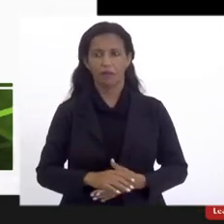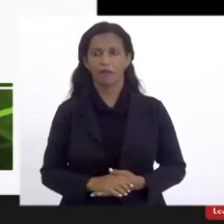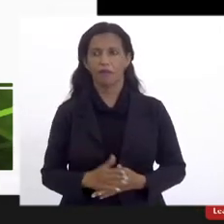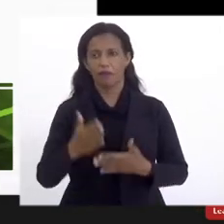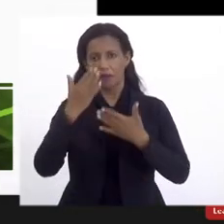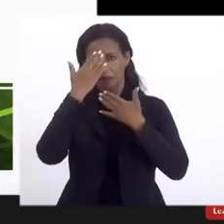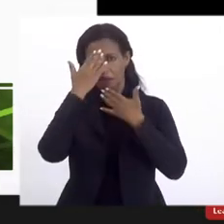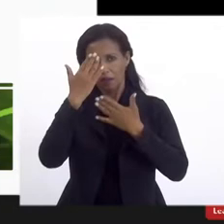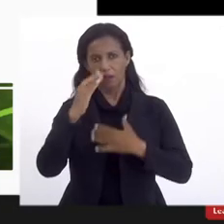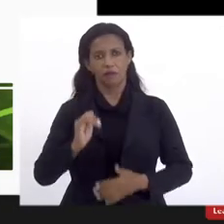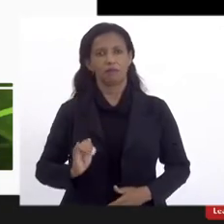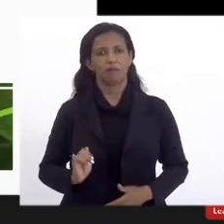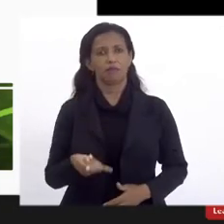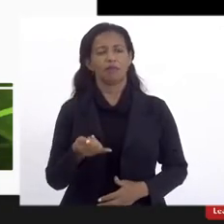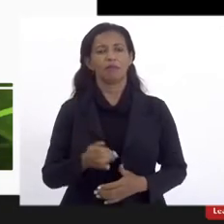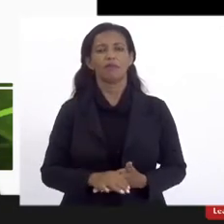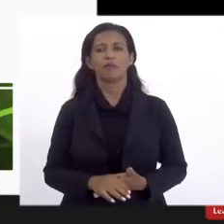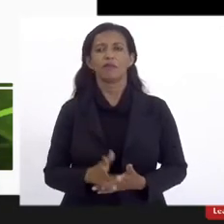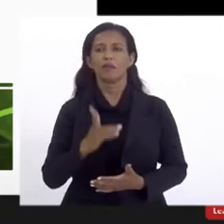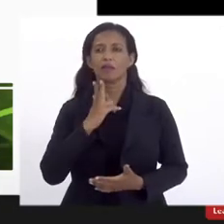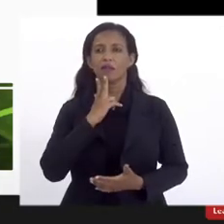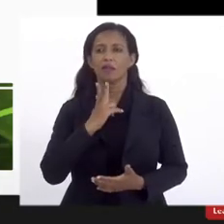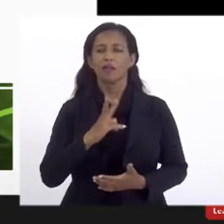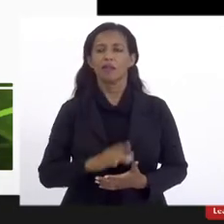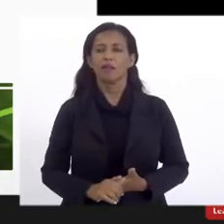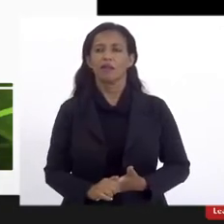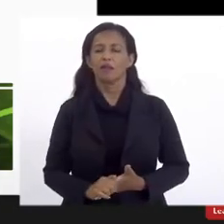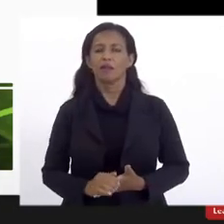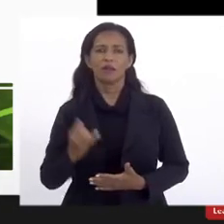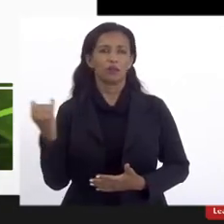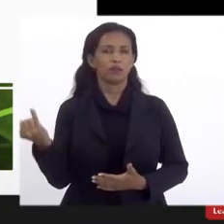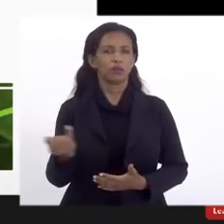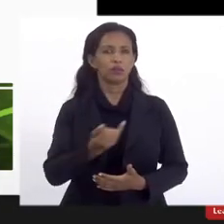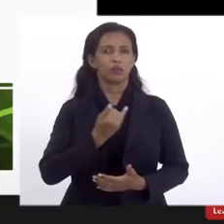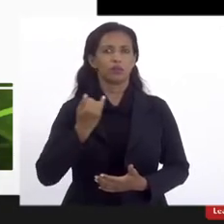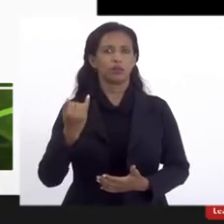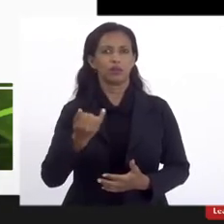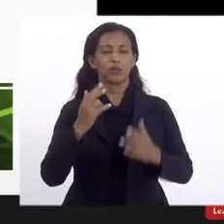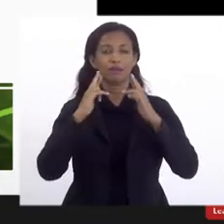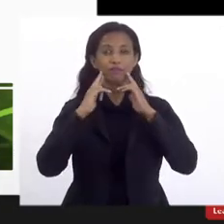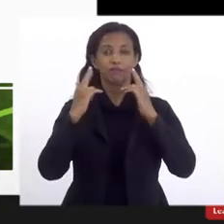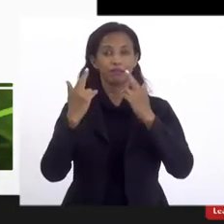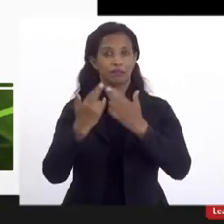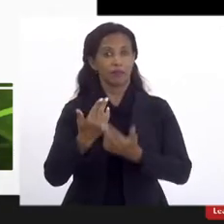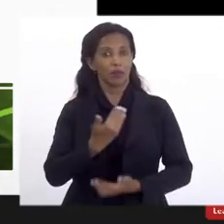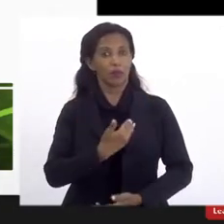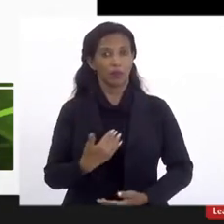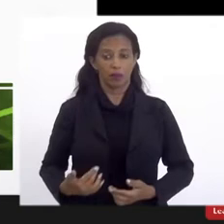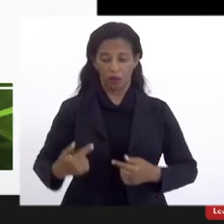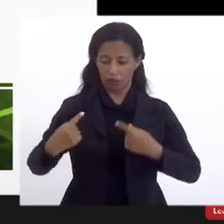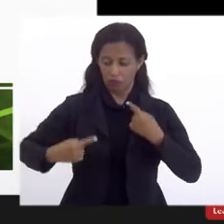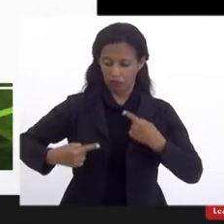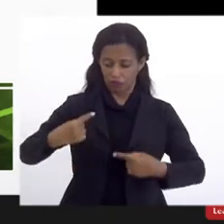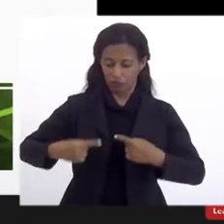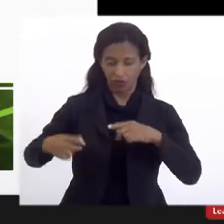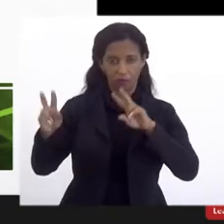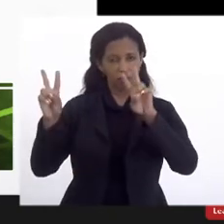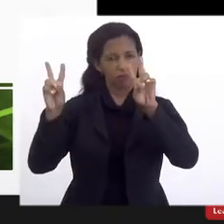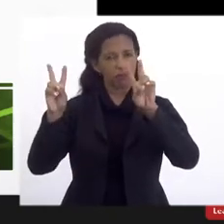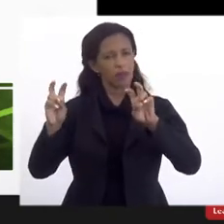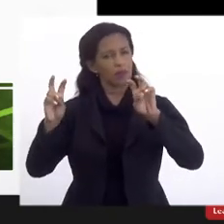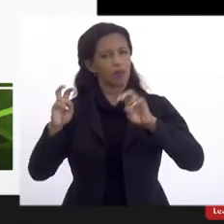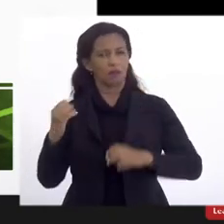agradecendo pelo espaço e dizer que é de extrema importância essa audiência pública para discutir um assunto tão importante, tão